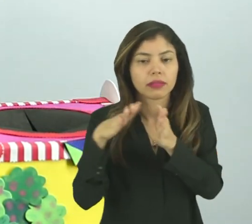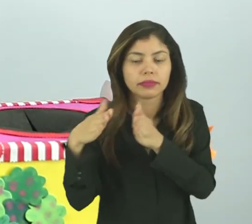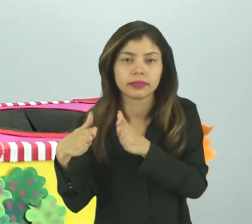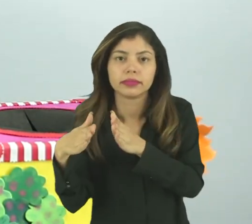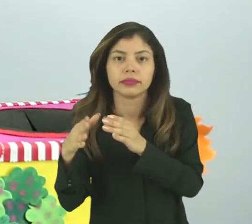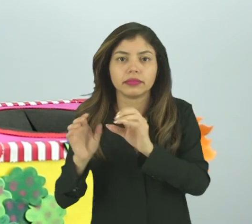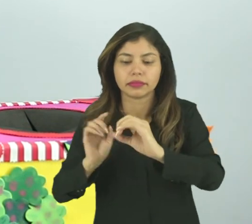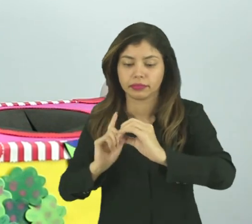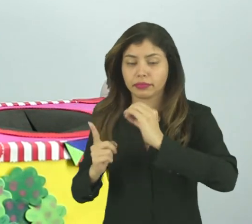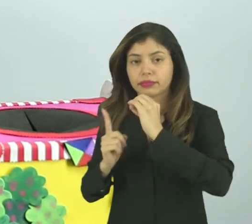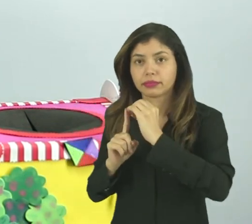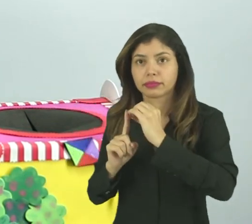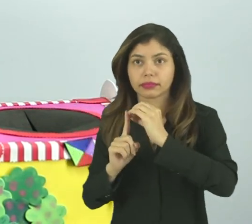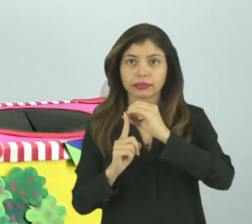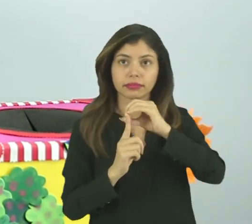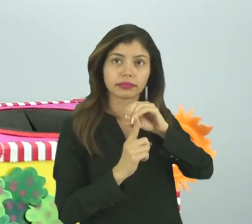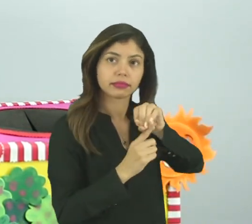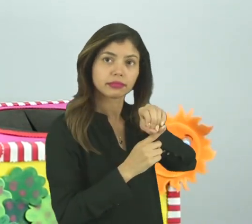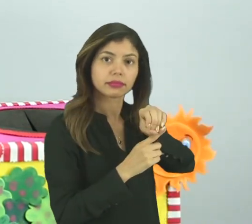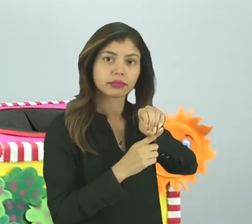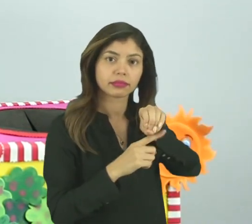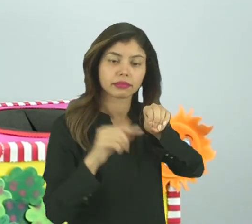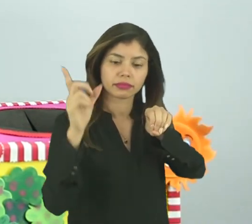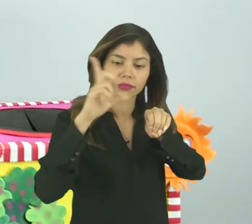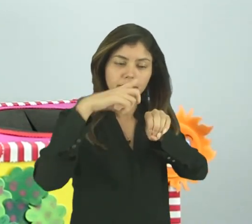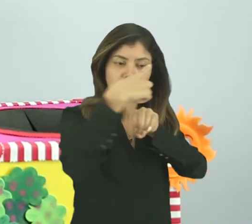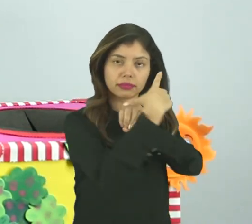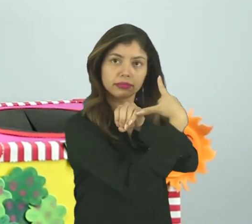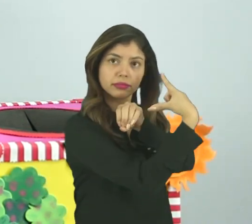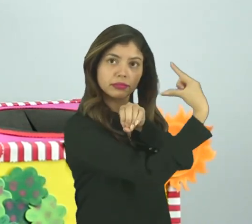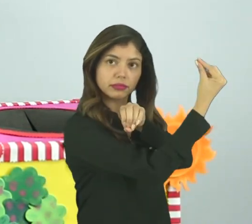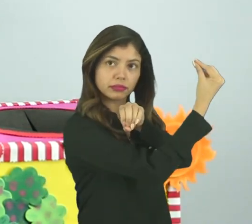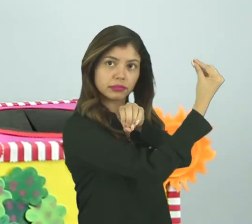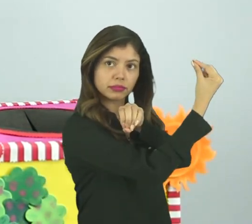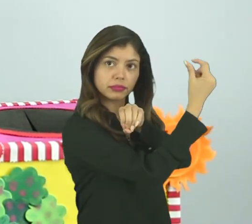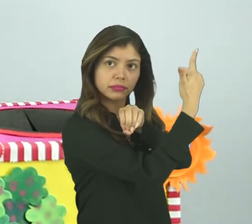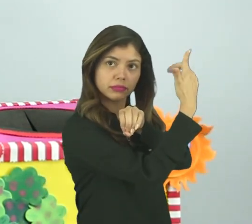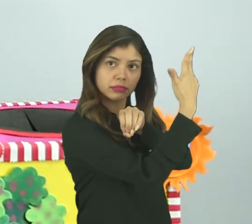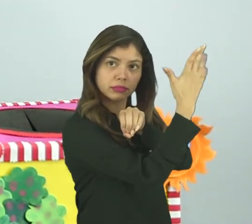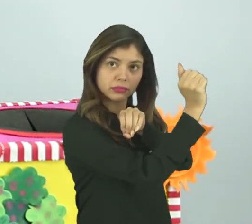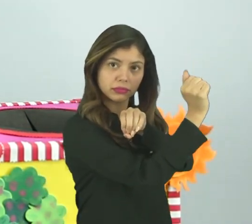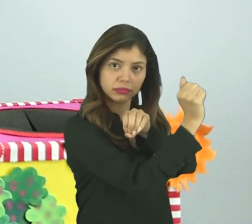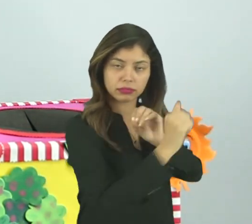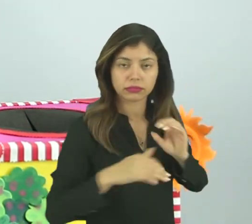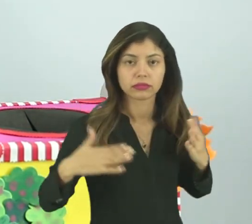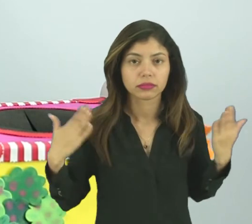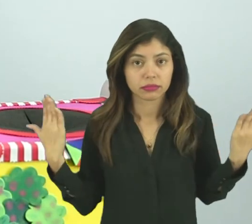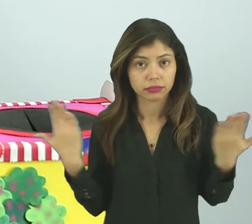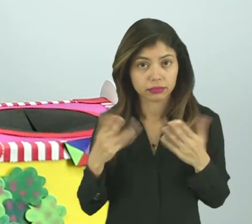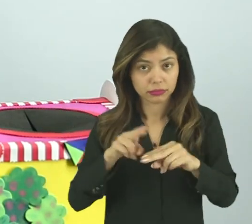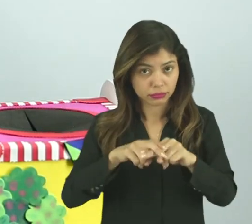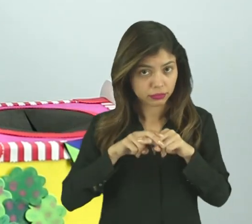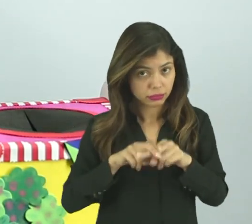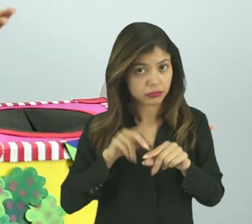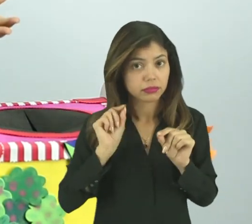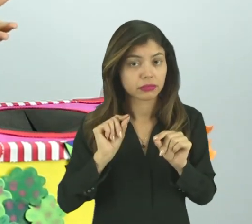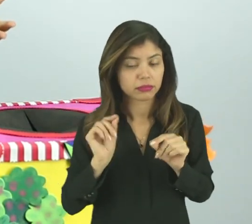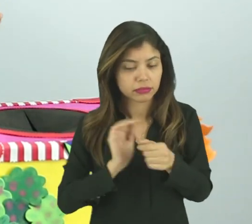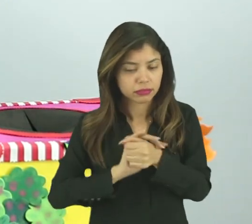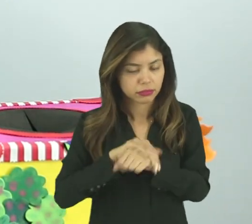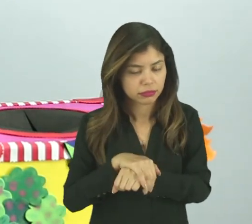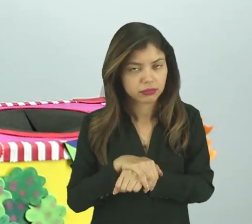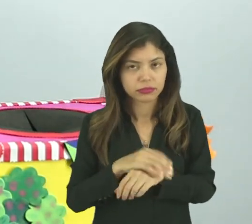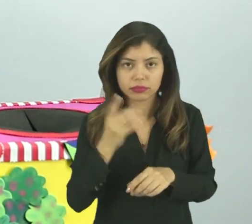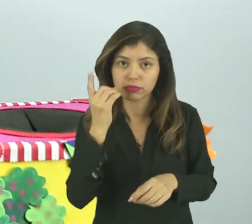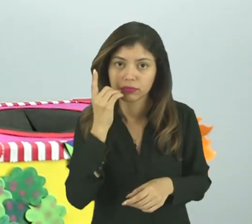está virada para a Lua, certo? Então, por isso, nós temos o dia e a noite.